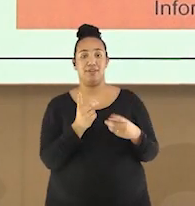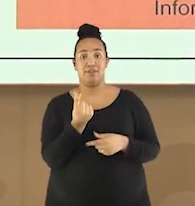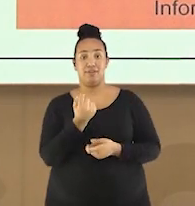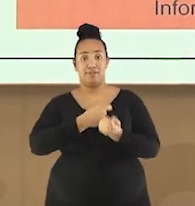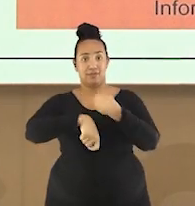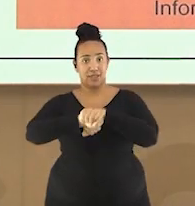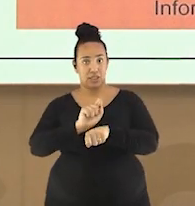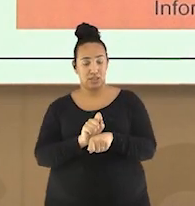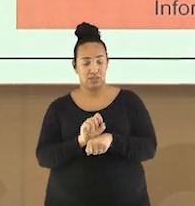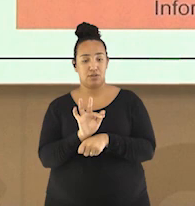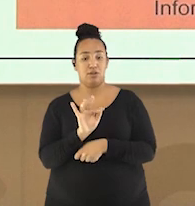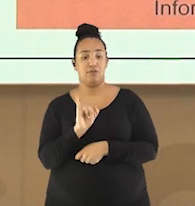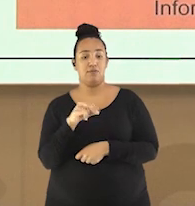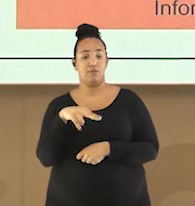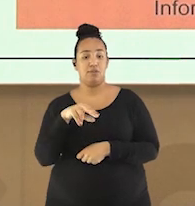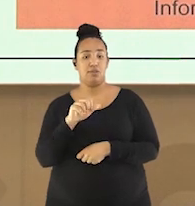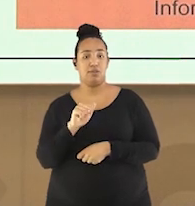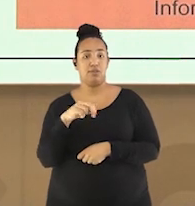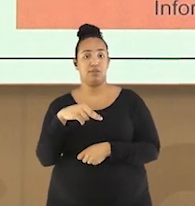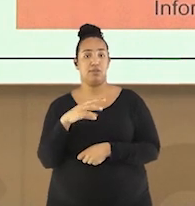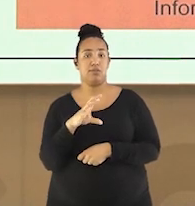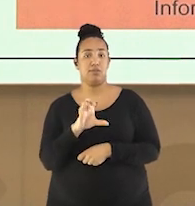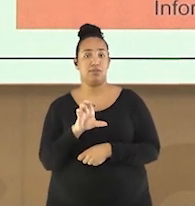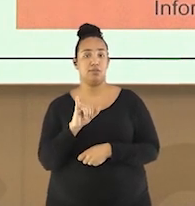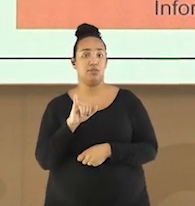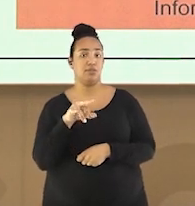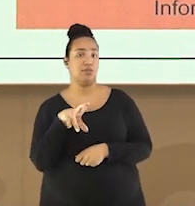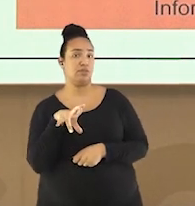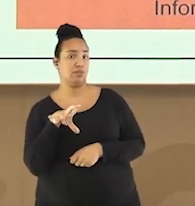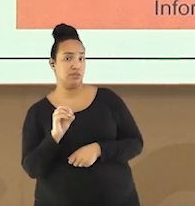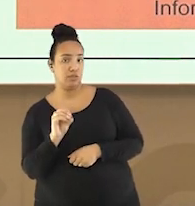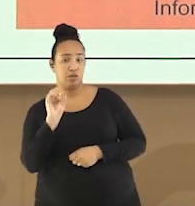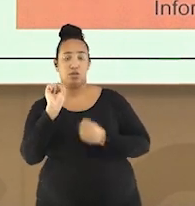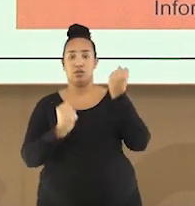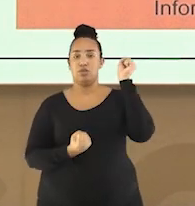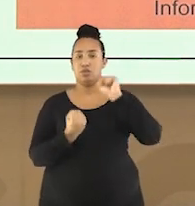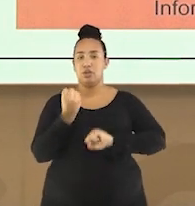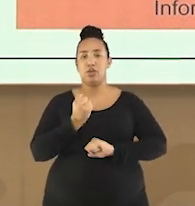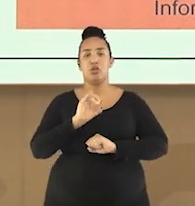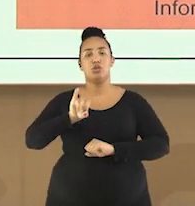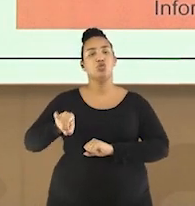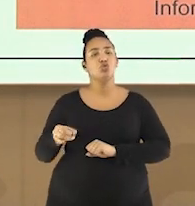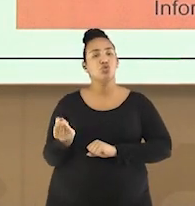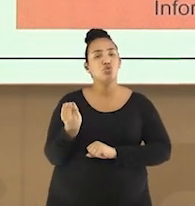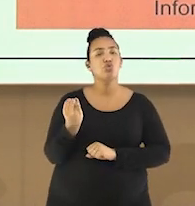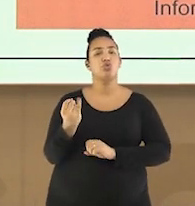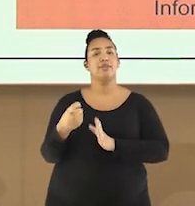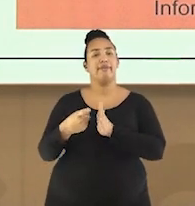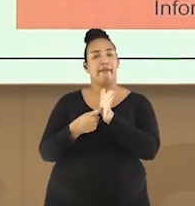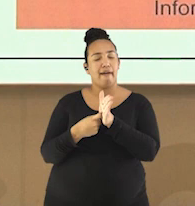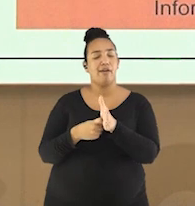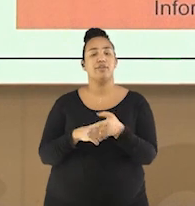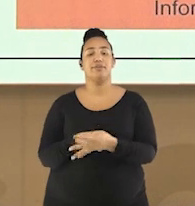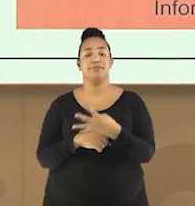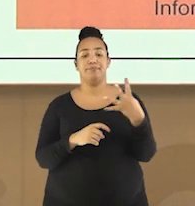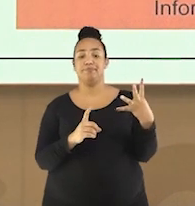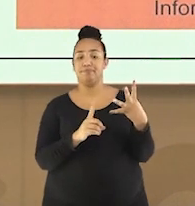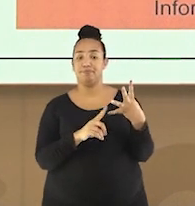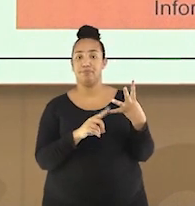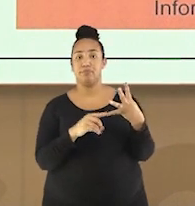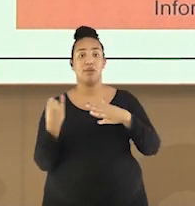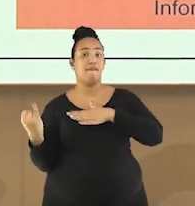que é o terceiro fase das ações das empresas, juros e etc. E por último, capitalismo